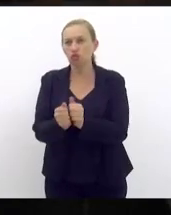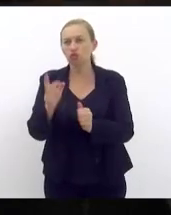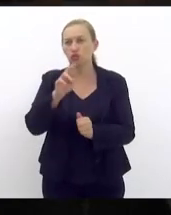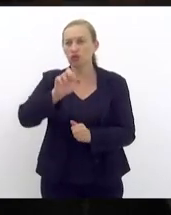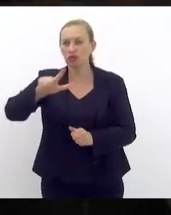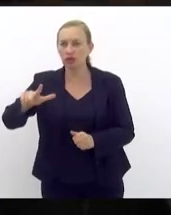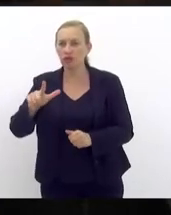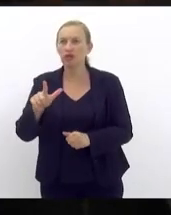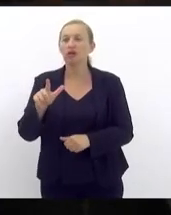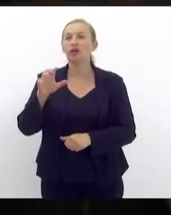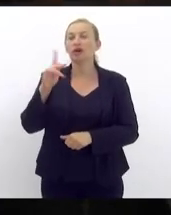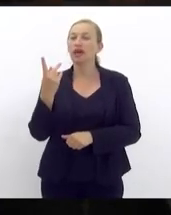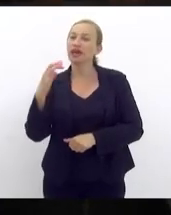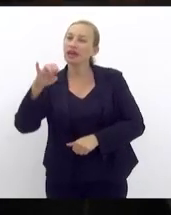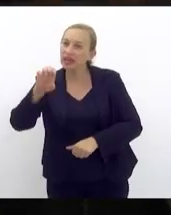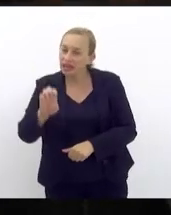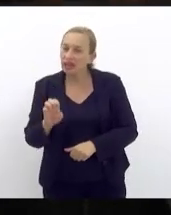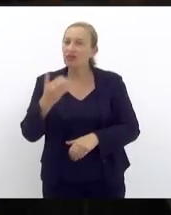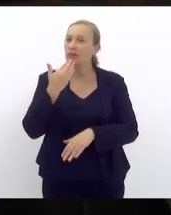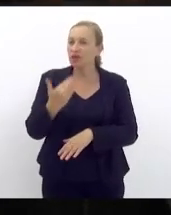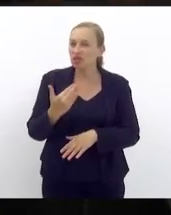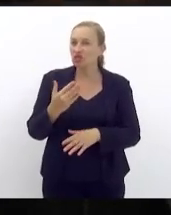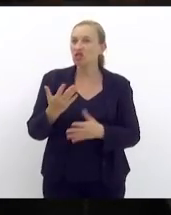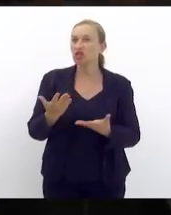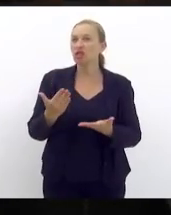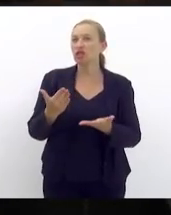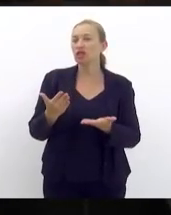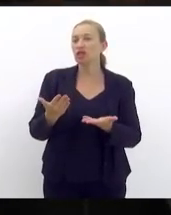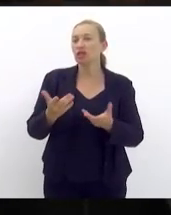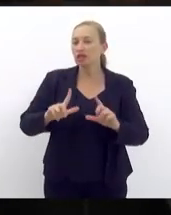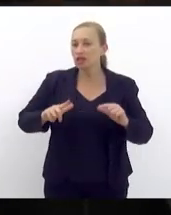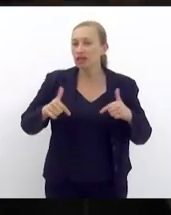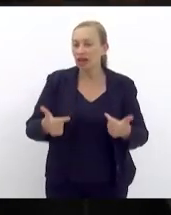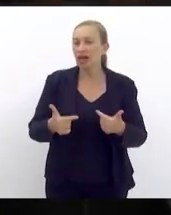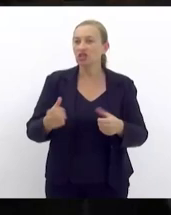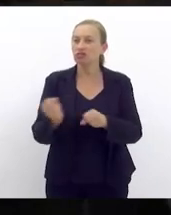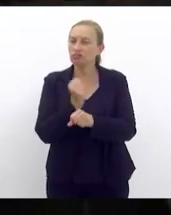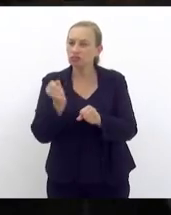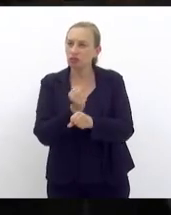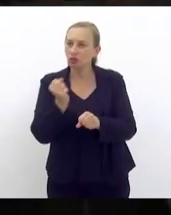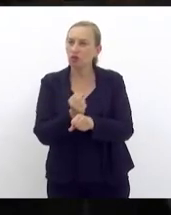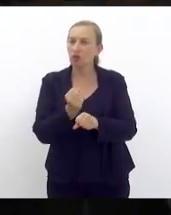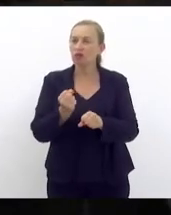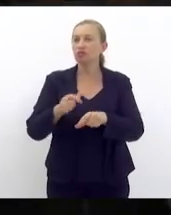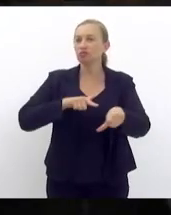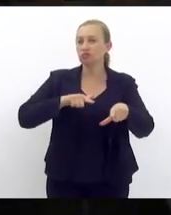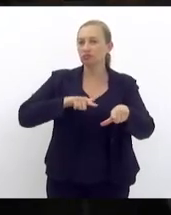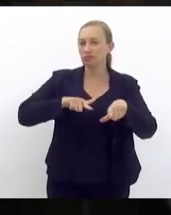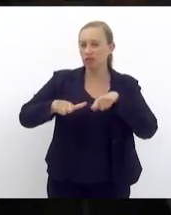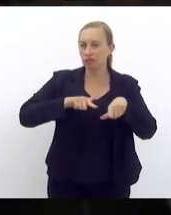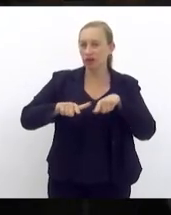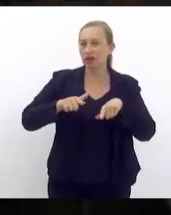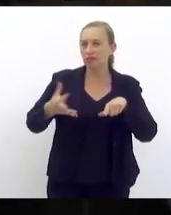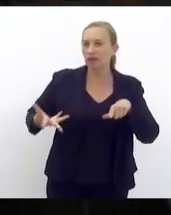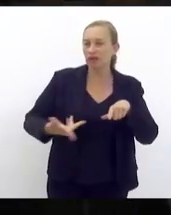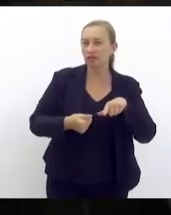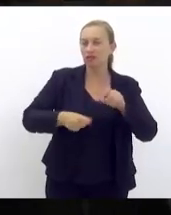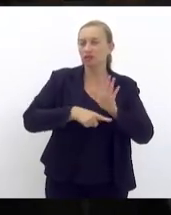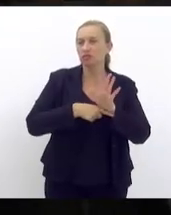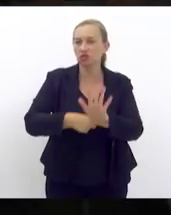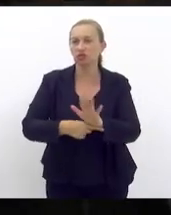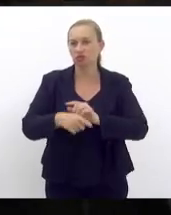muito essa que tire do papel e que a gente consiga fazer um batalhão tecnológico para ajudar a nossa